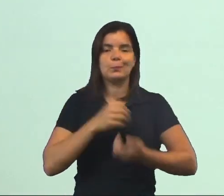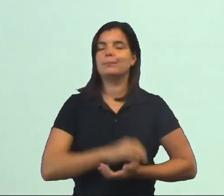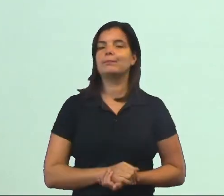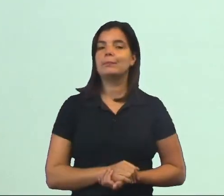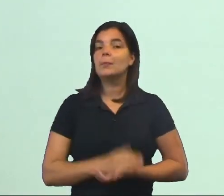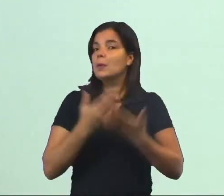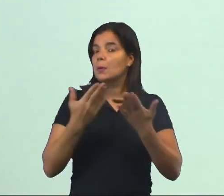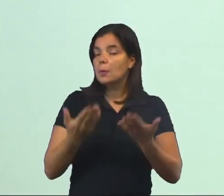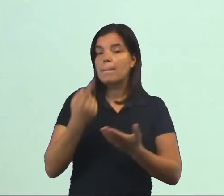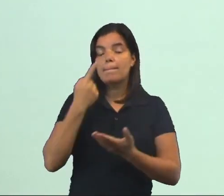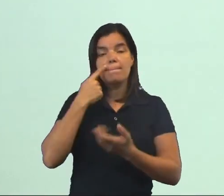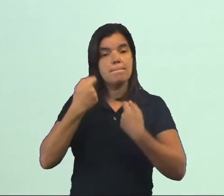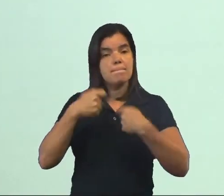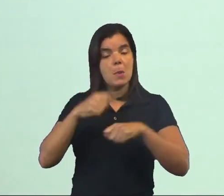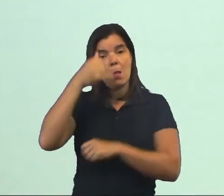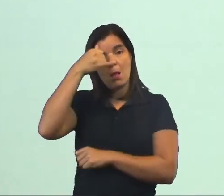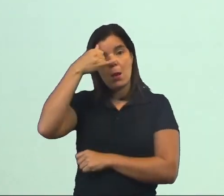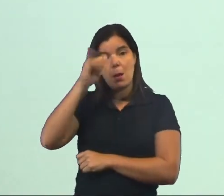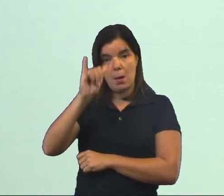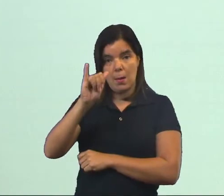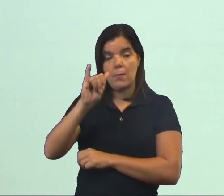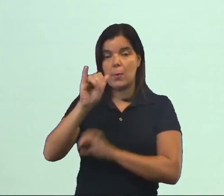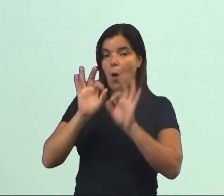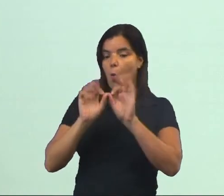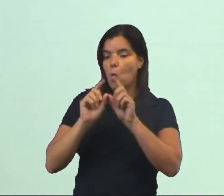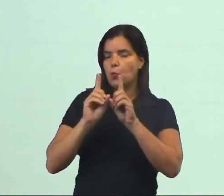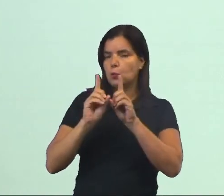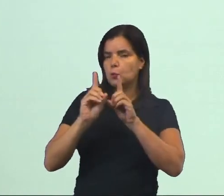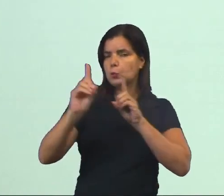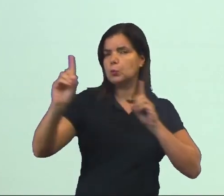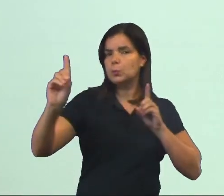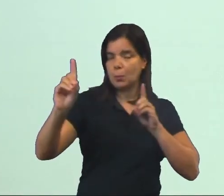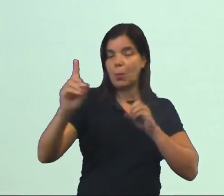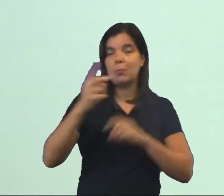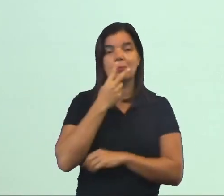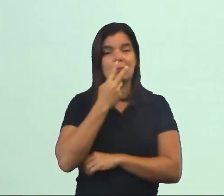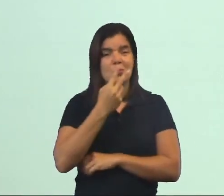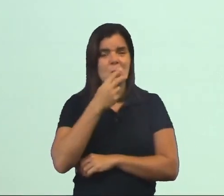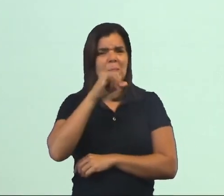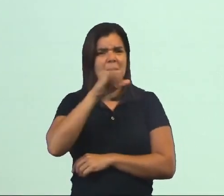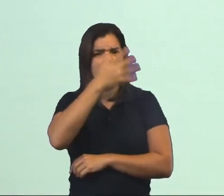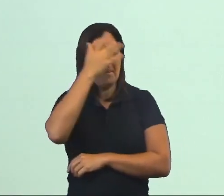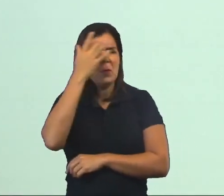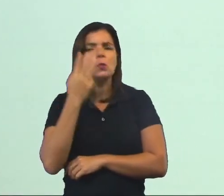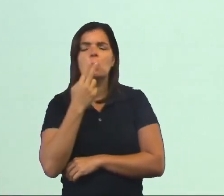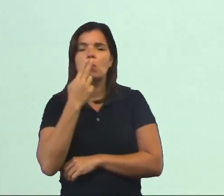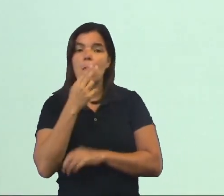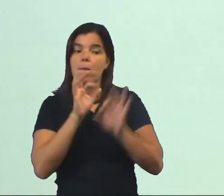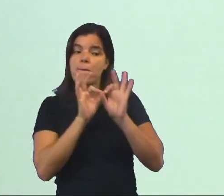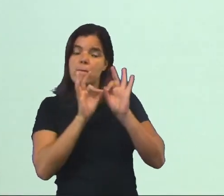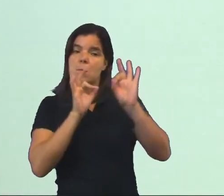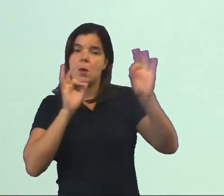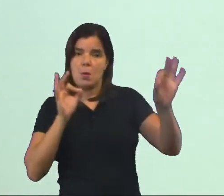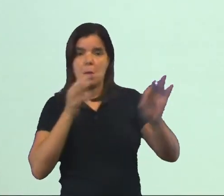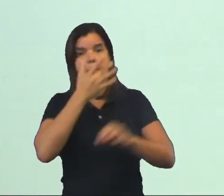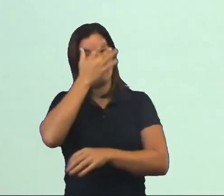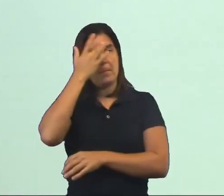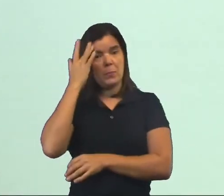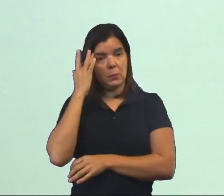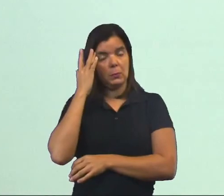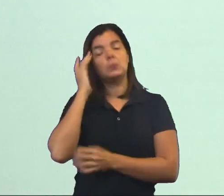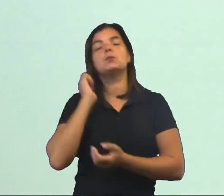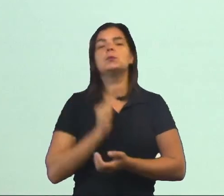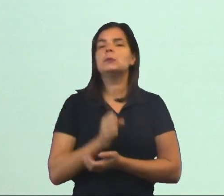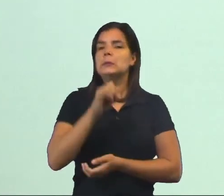Então, nós devemos evitar fumaça de cigarro. Então, se tem uma pessoa fumando, fique longe dessa pessoa.